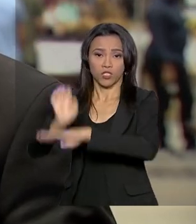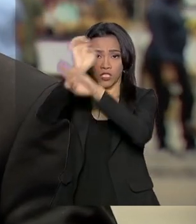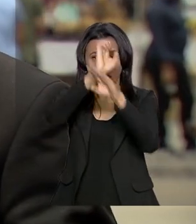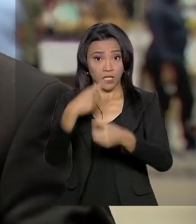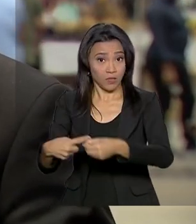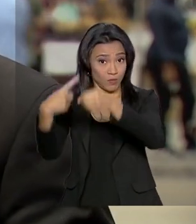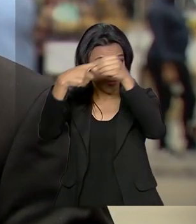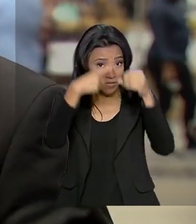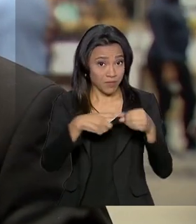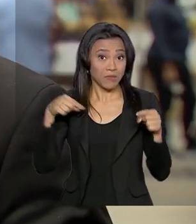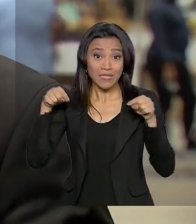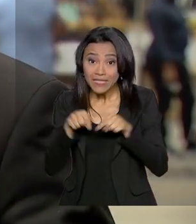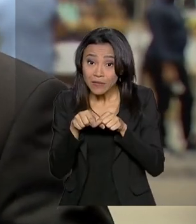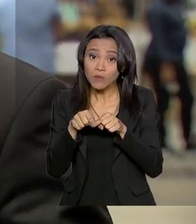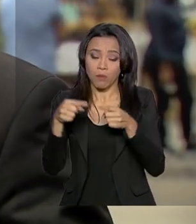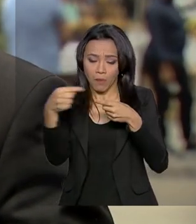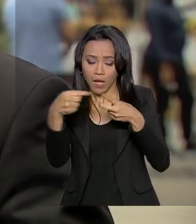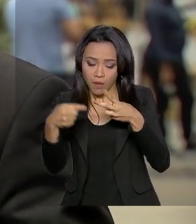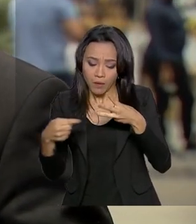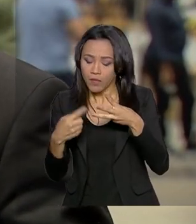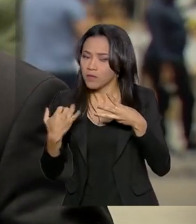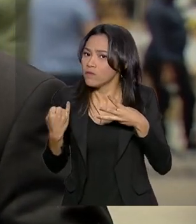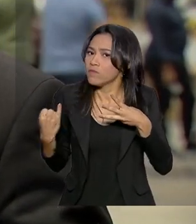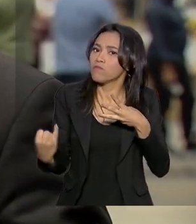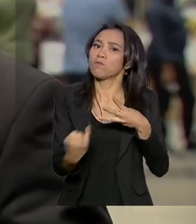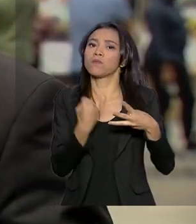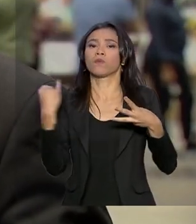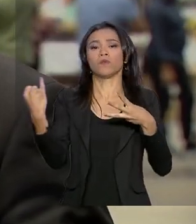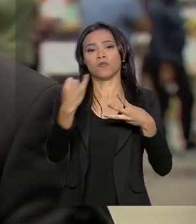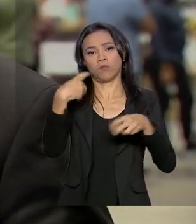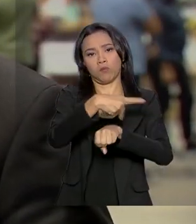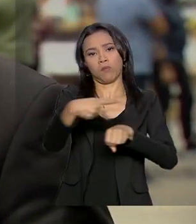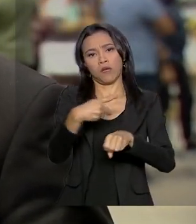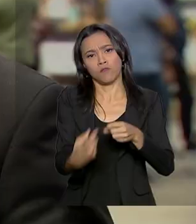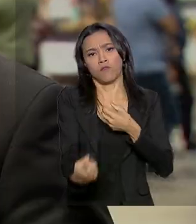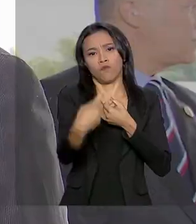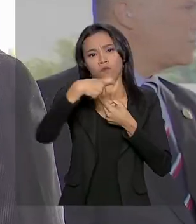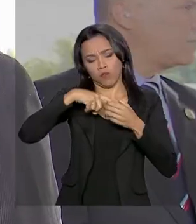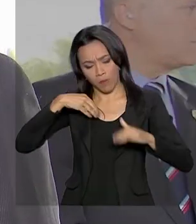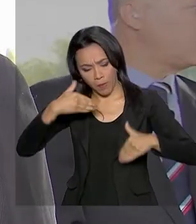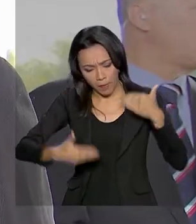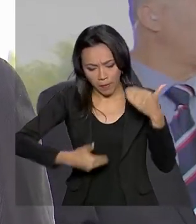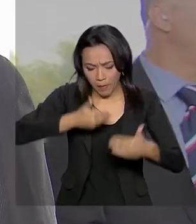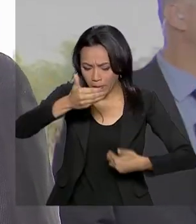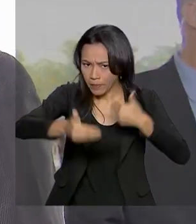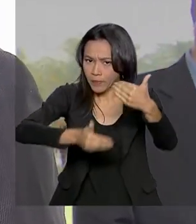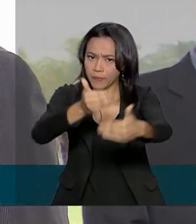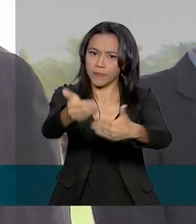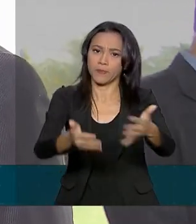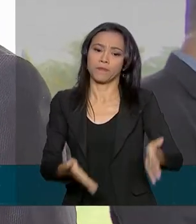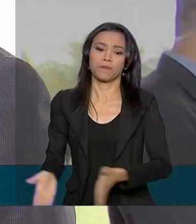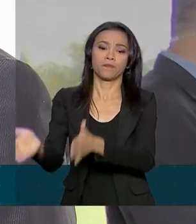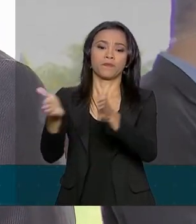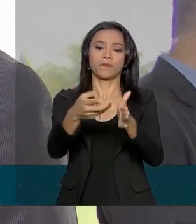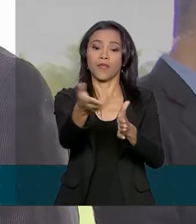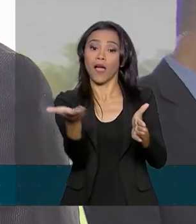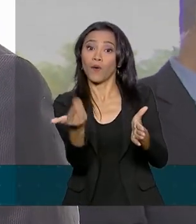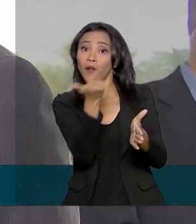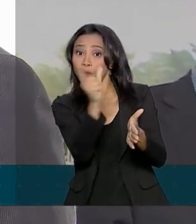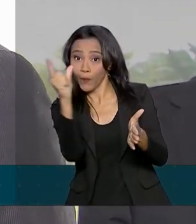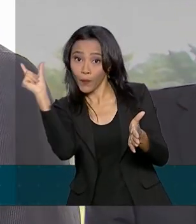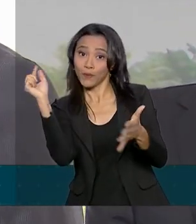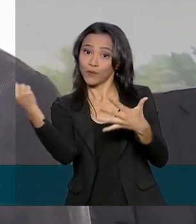consideradas fundamentais para o país retomar a trajetória do crescimento. Agora vamos para os outros objetivos, né?